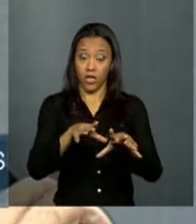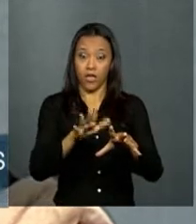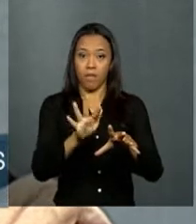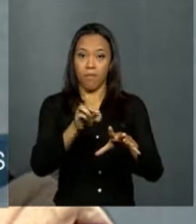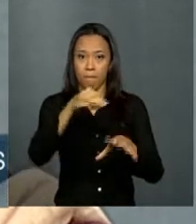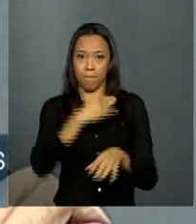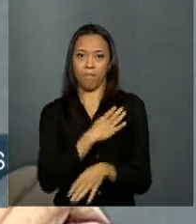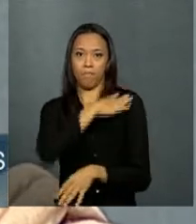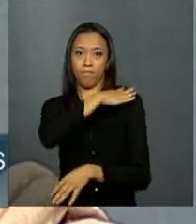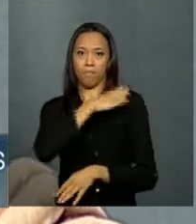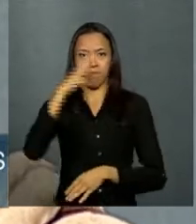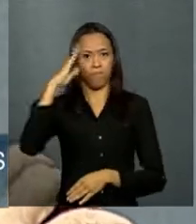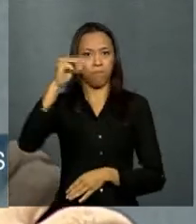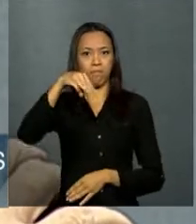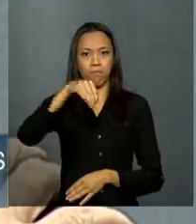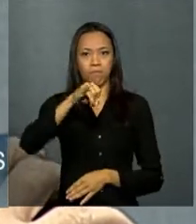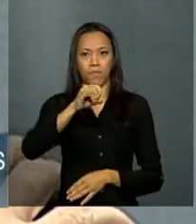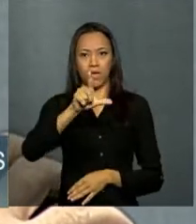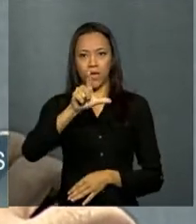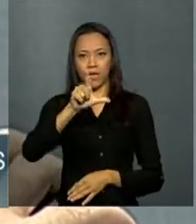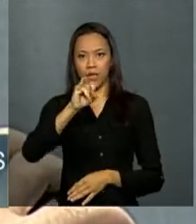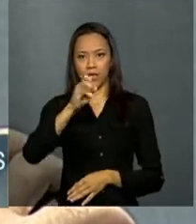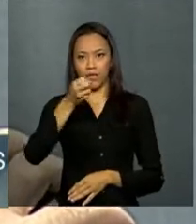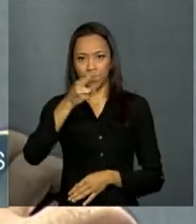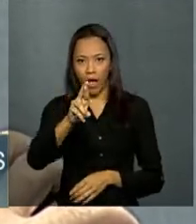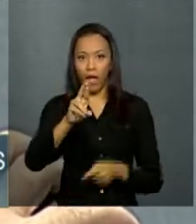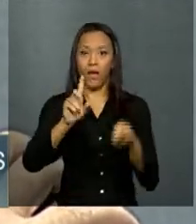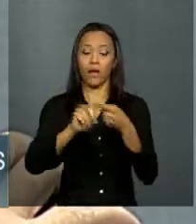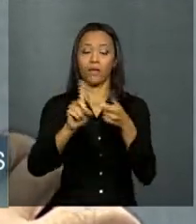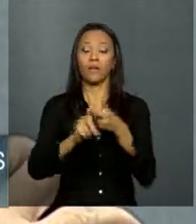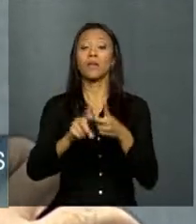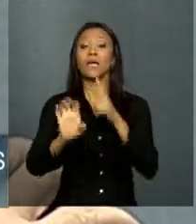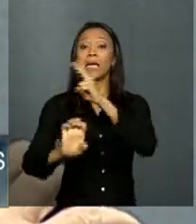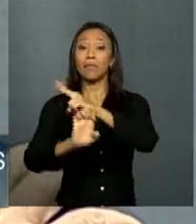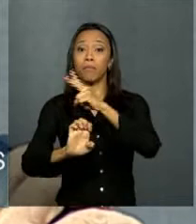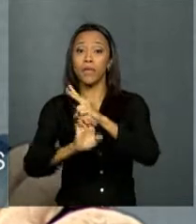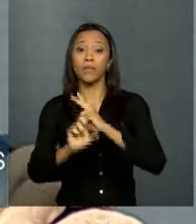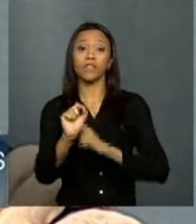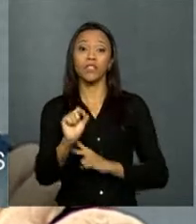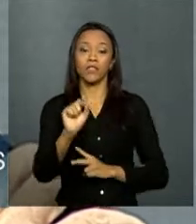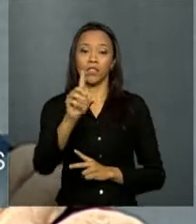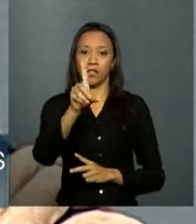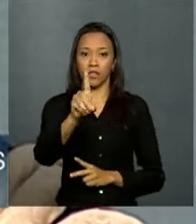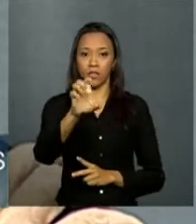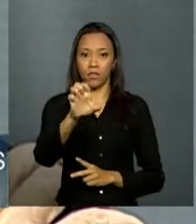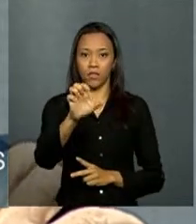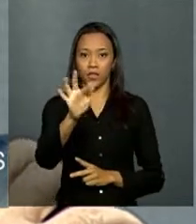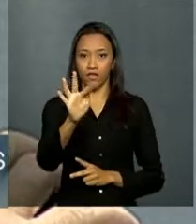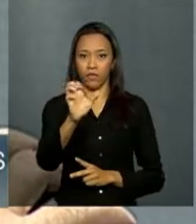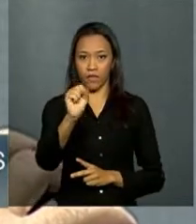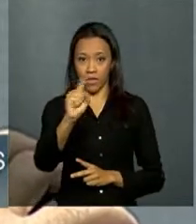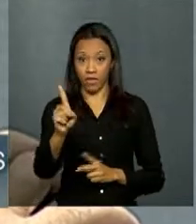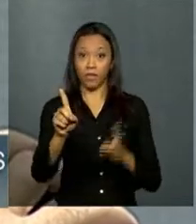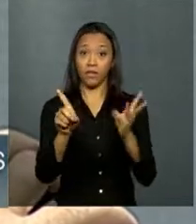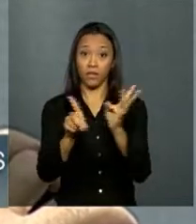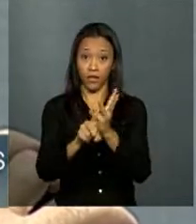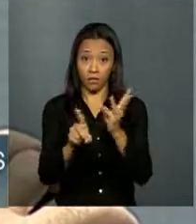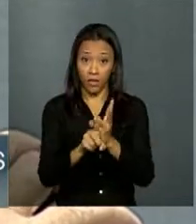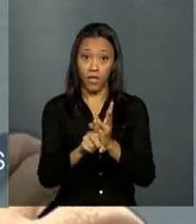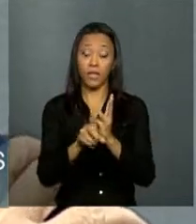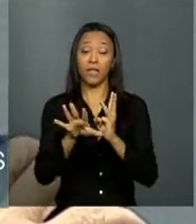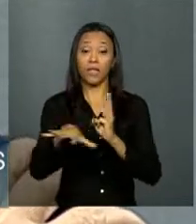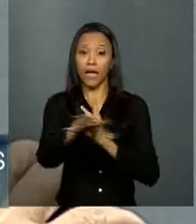um acordo na área de empresas de defesa, também tem um acordo na área de exploração espacial,